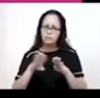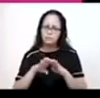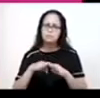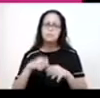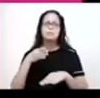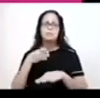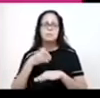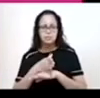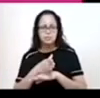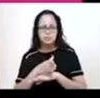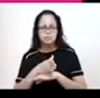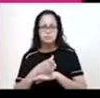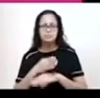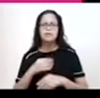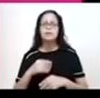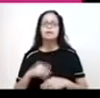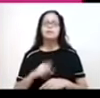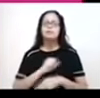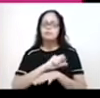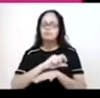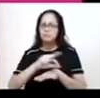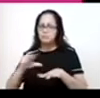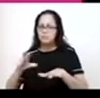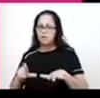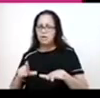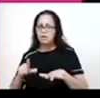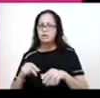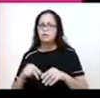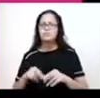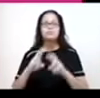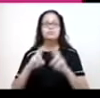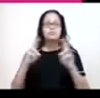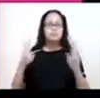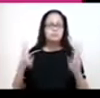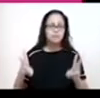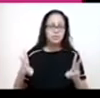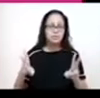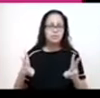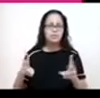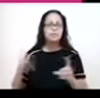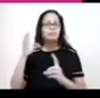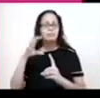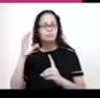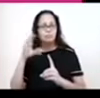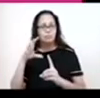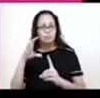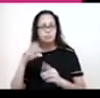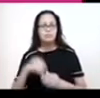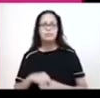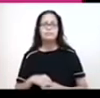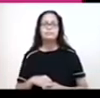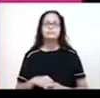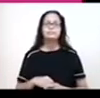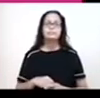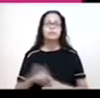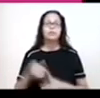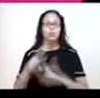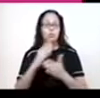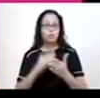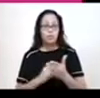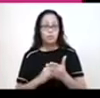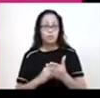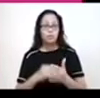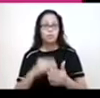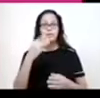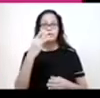processo de colonização de diversos países da América Latina, mas com diferentes graus de influência. No total,